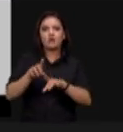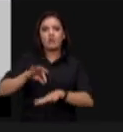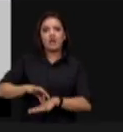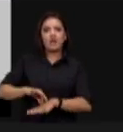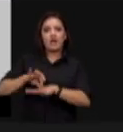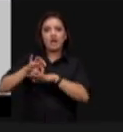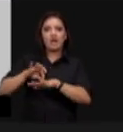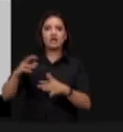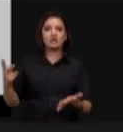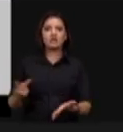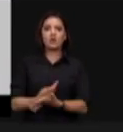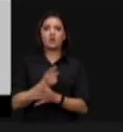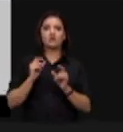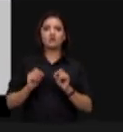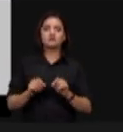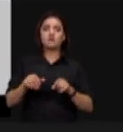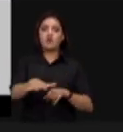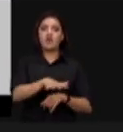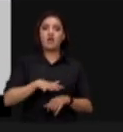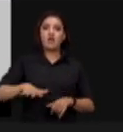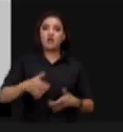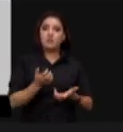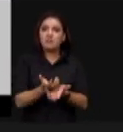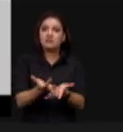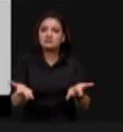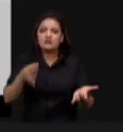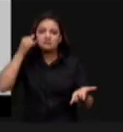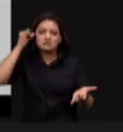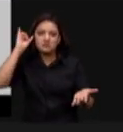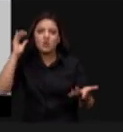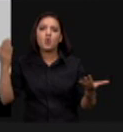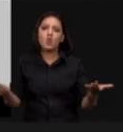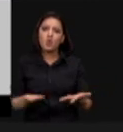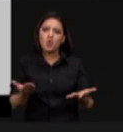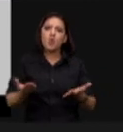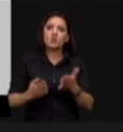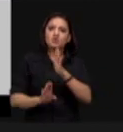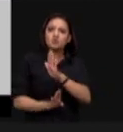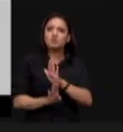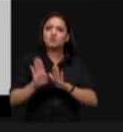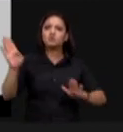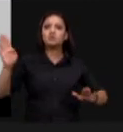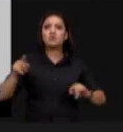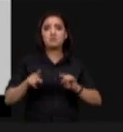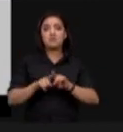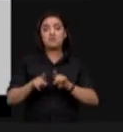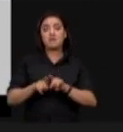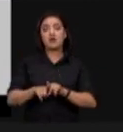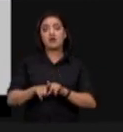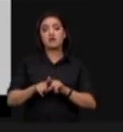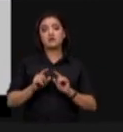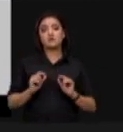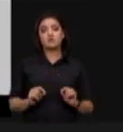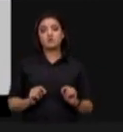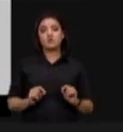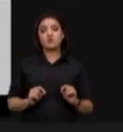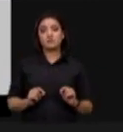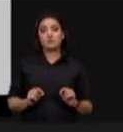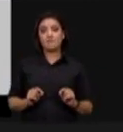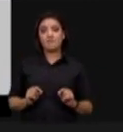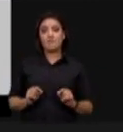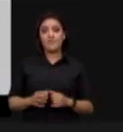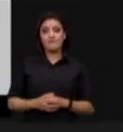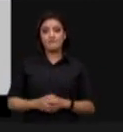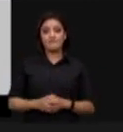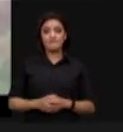grande, a tal ponto que a área de pastagem hoje vem diminuindo, enquanto a produção de carne vem crescendo por hectare, como vai ser mostrado no